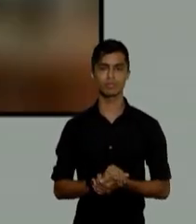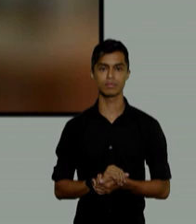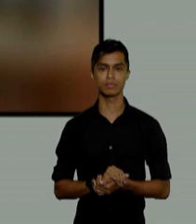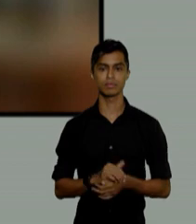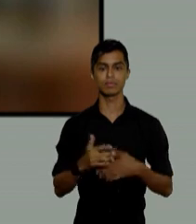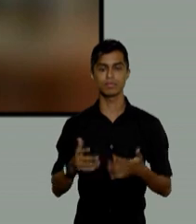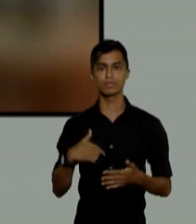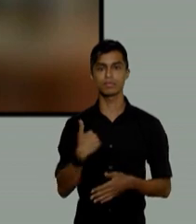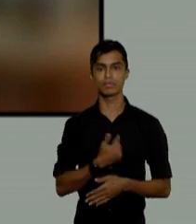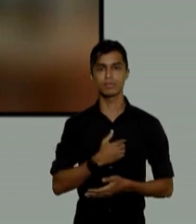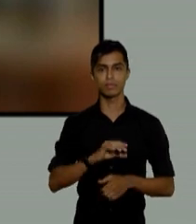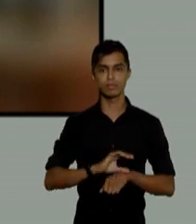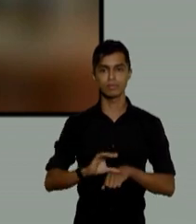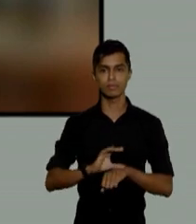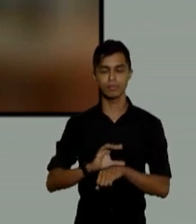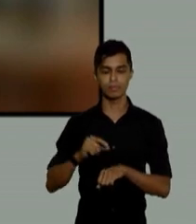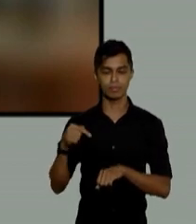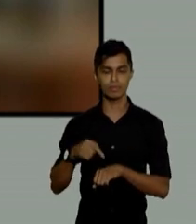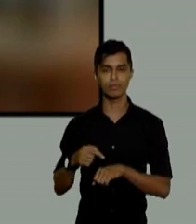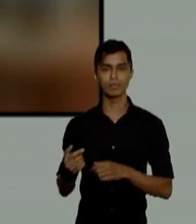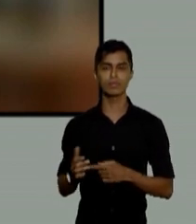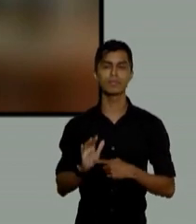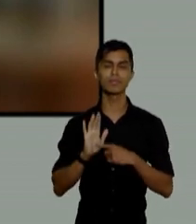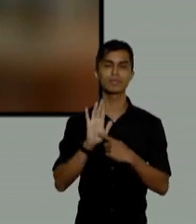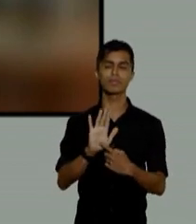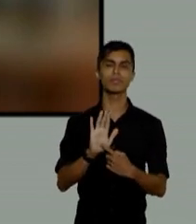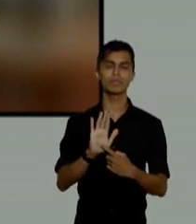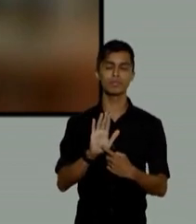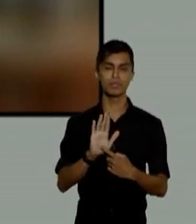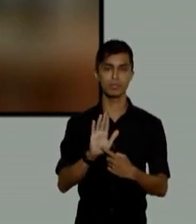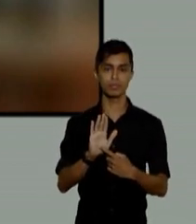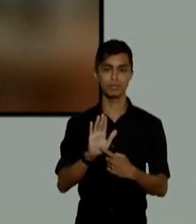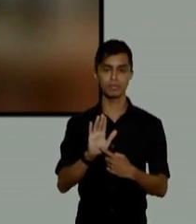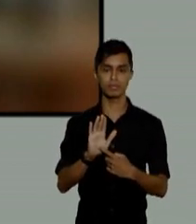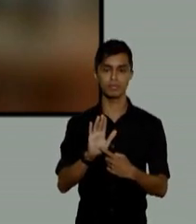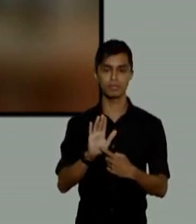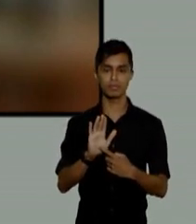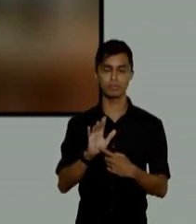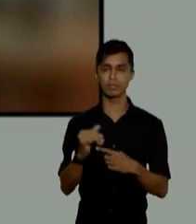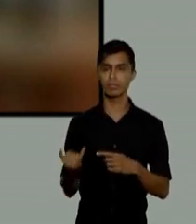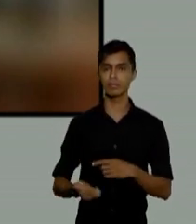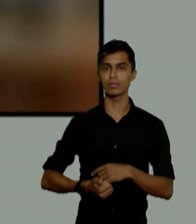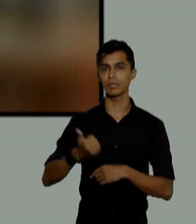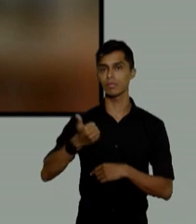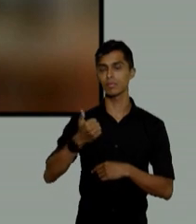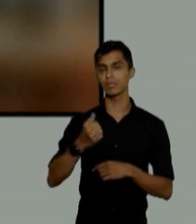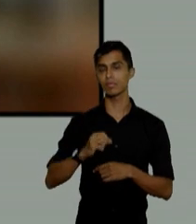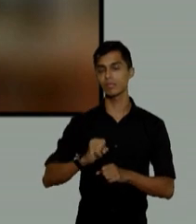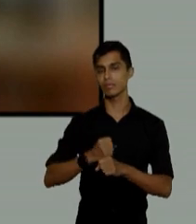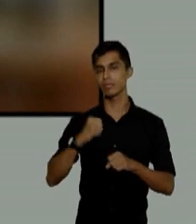fundamental é pródiga e o primeiro grande instrumento